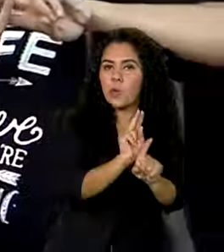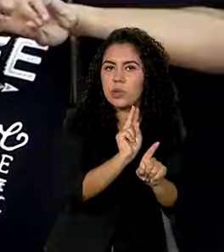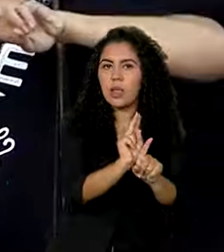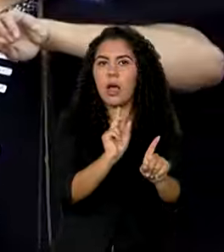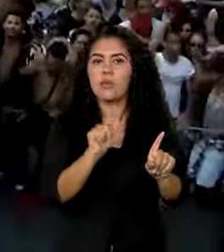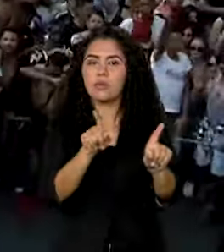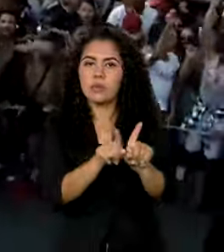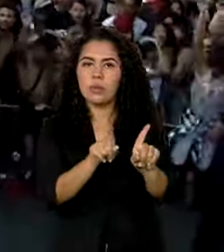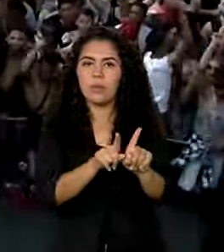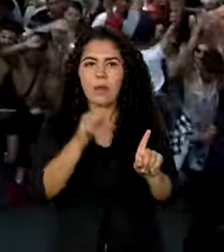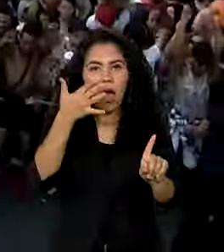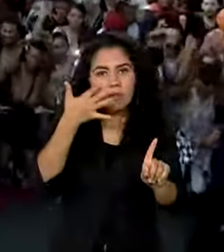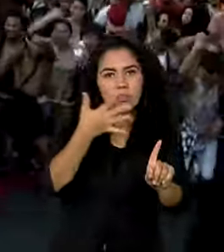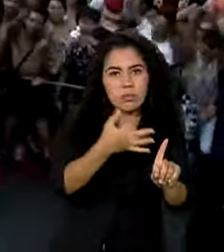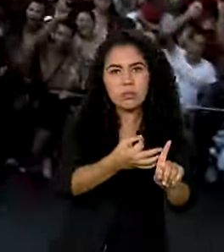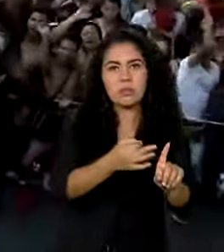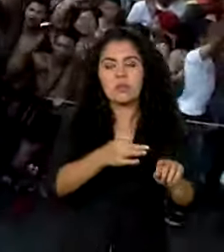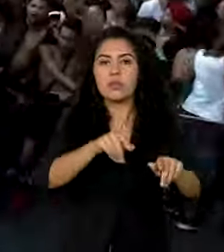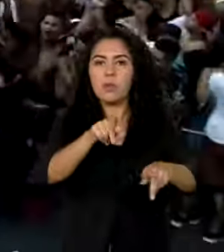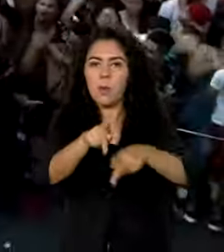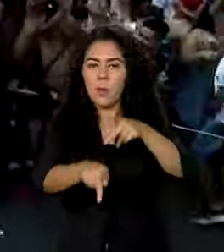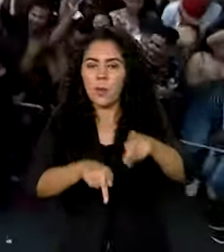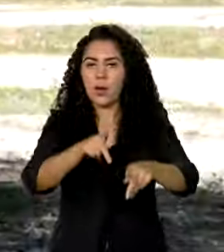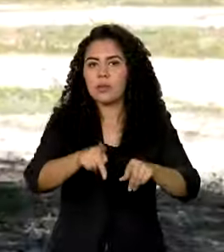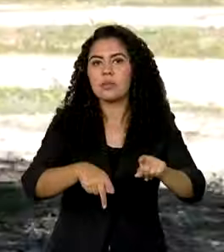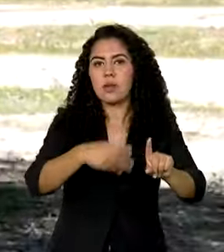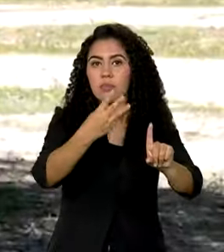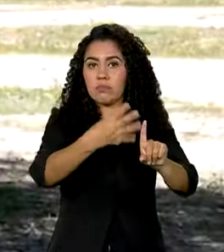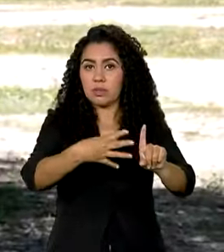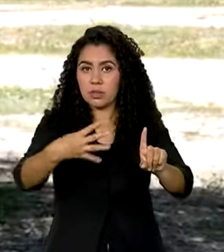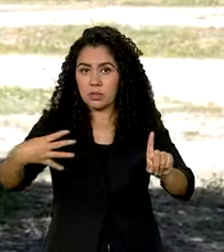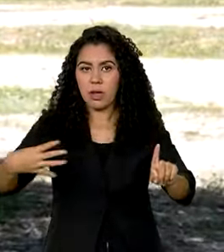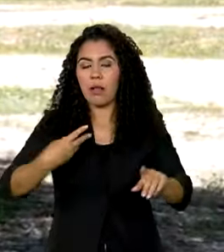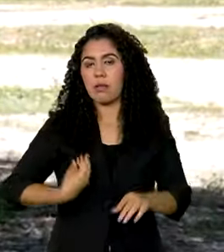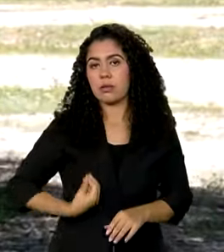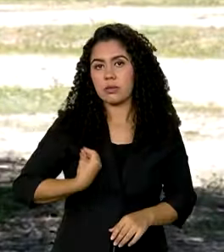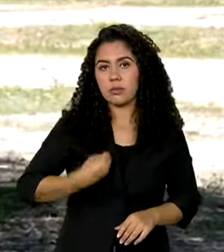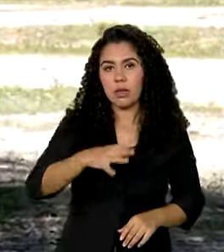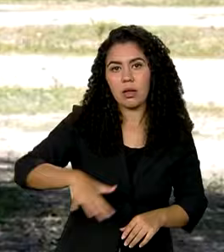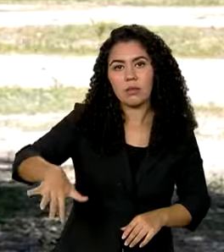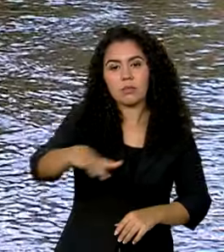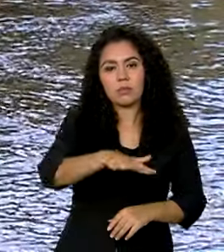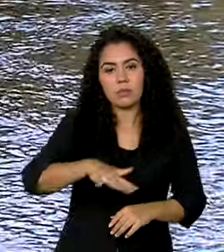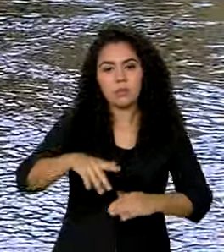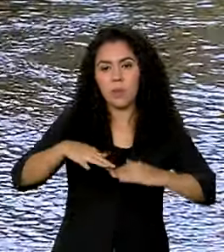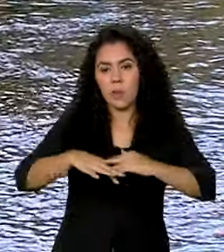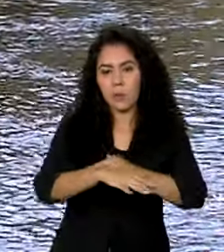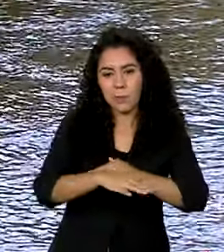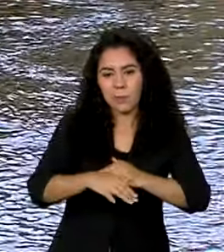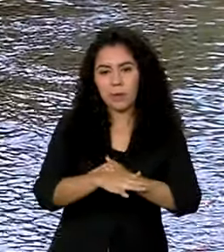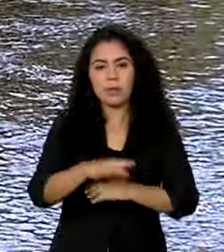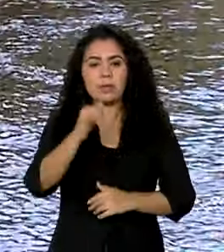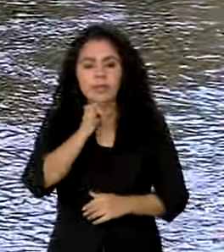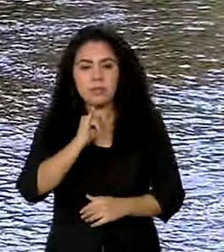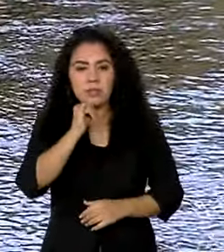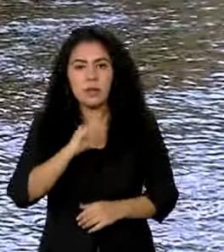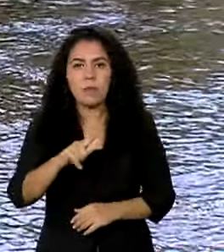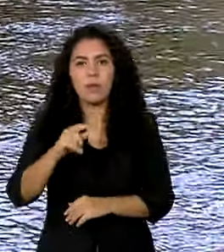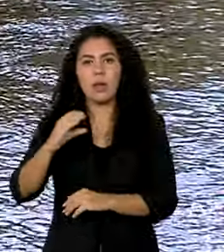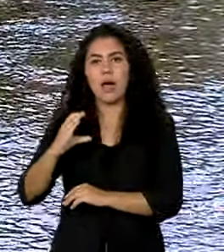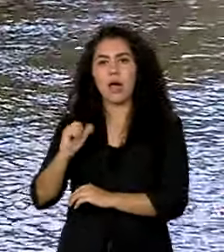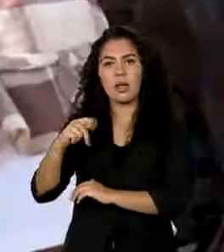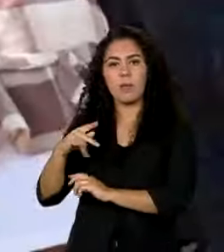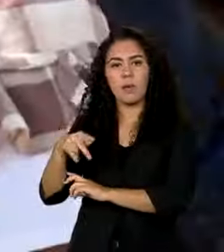autocuidado de populações LGBTQIA+, que estão em ambientes não urbanos, como camponeses, indígenas e